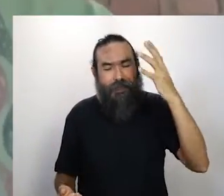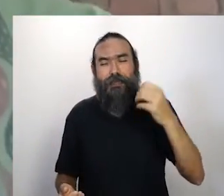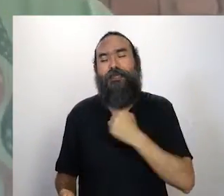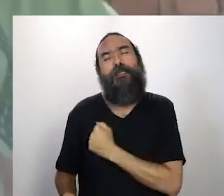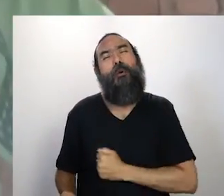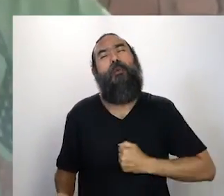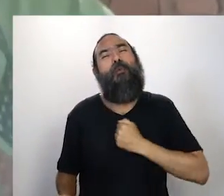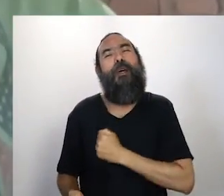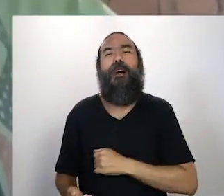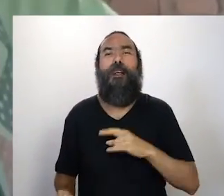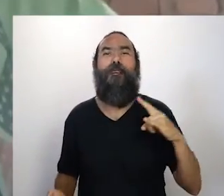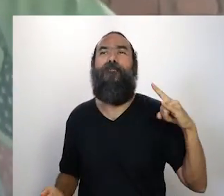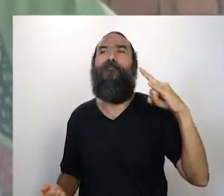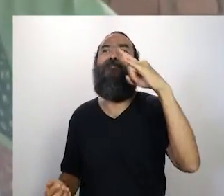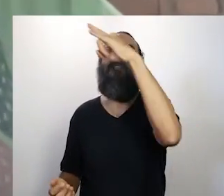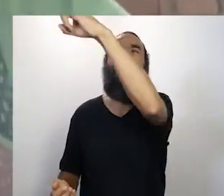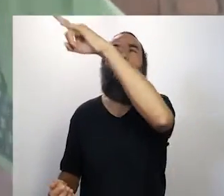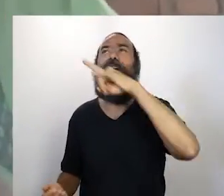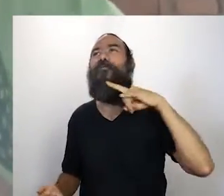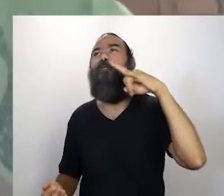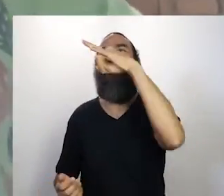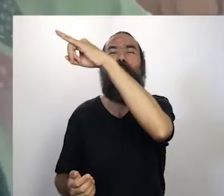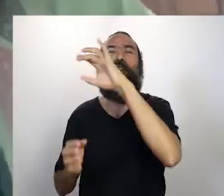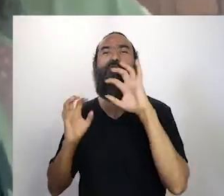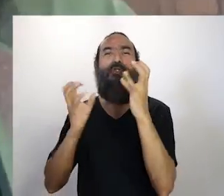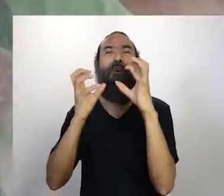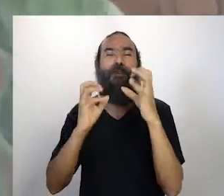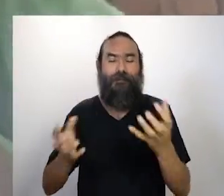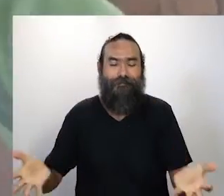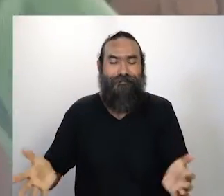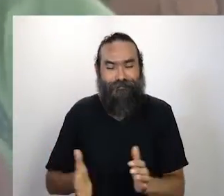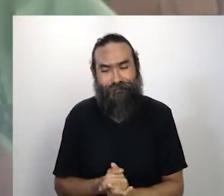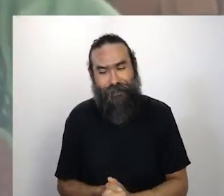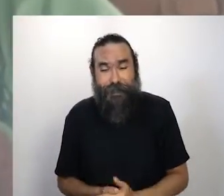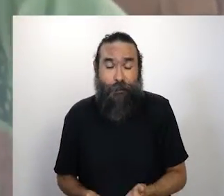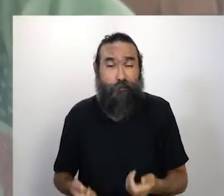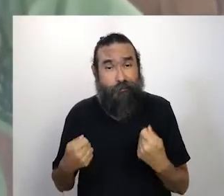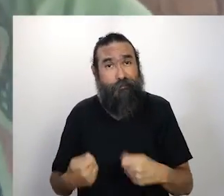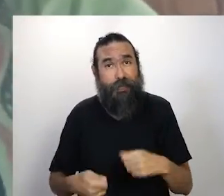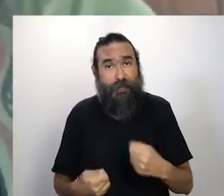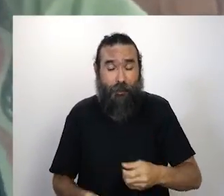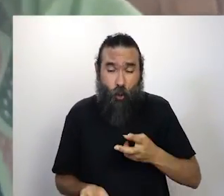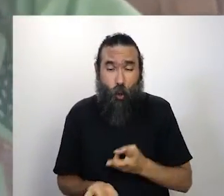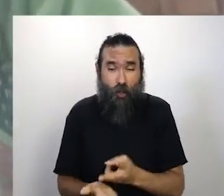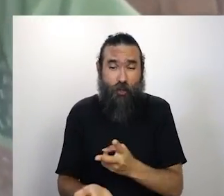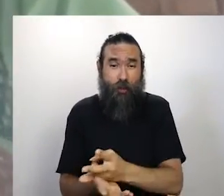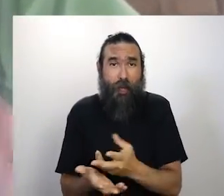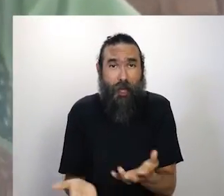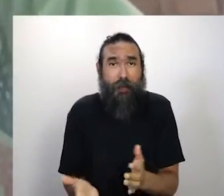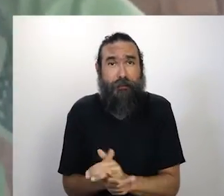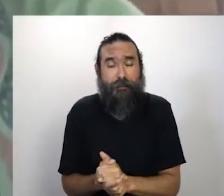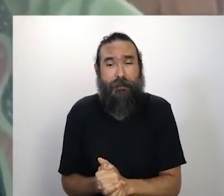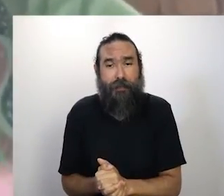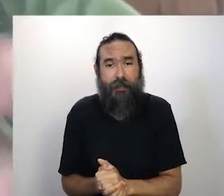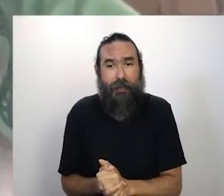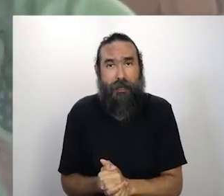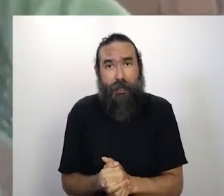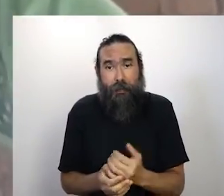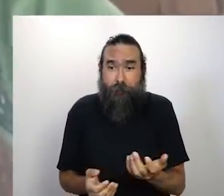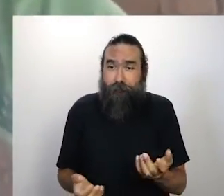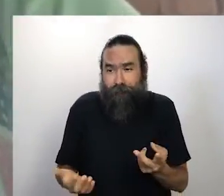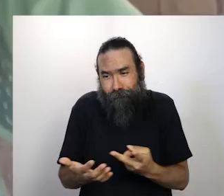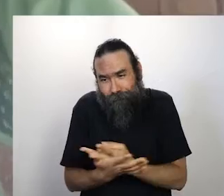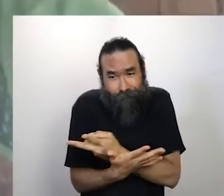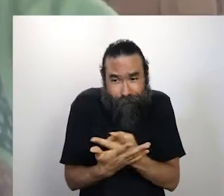aeroporto, de avião, né? Enfim. E a gente tem que seguir, né? E algumas brechas,